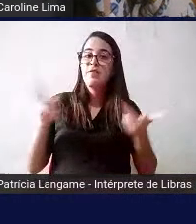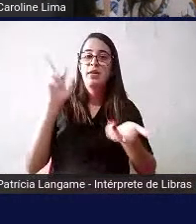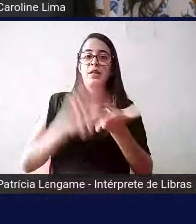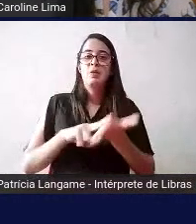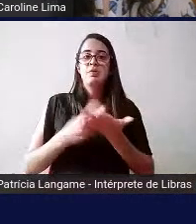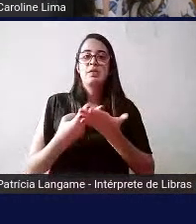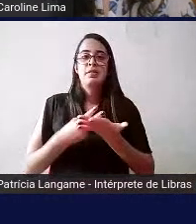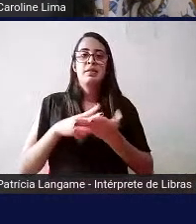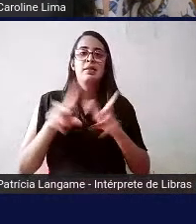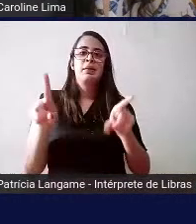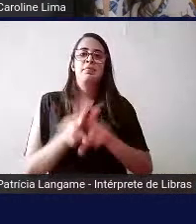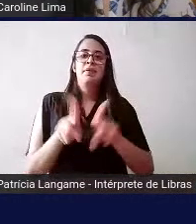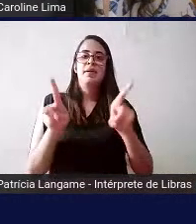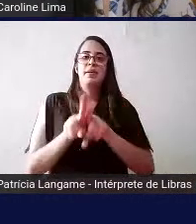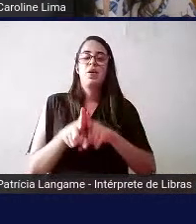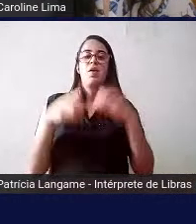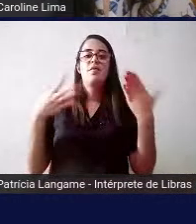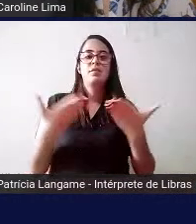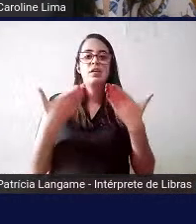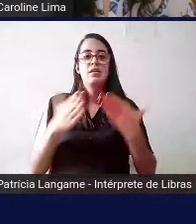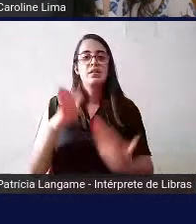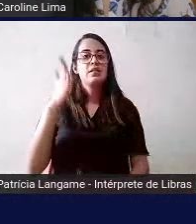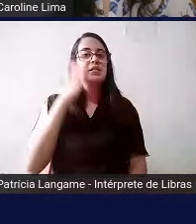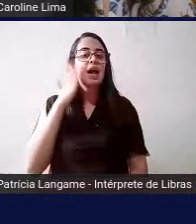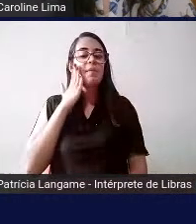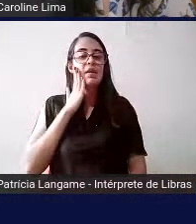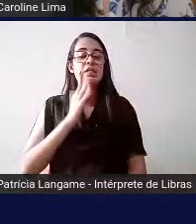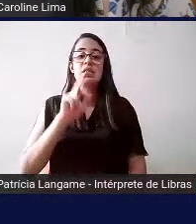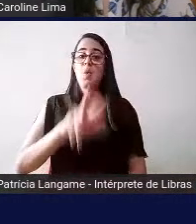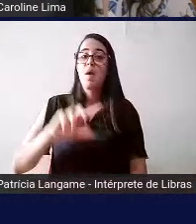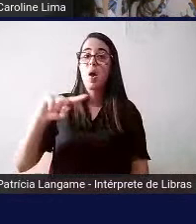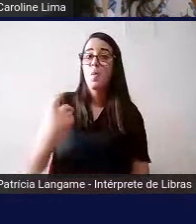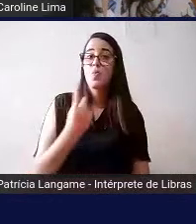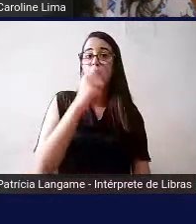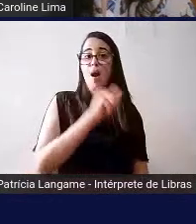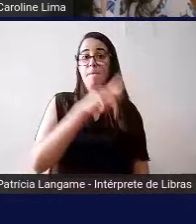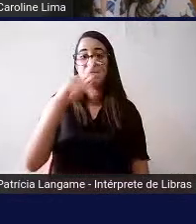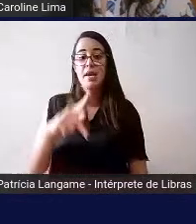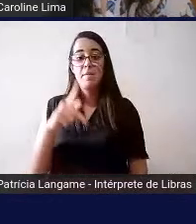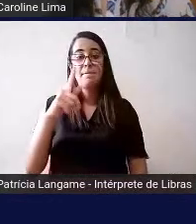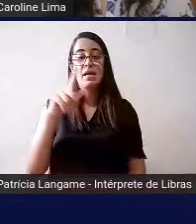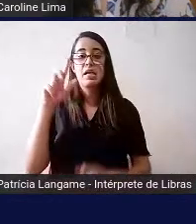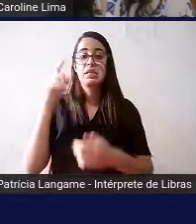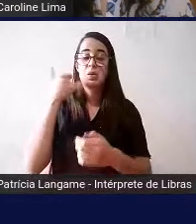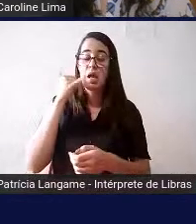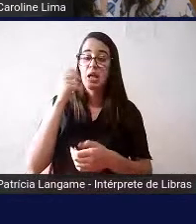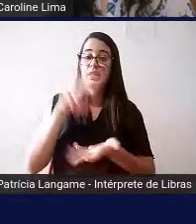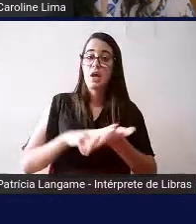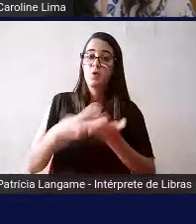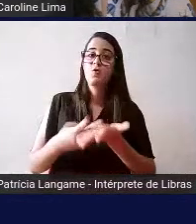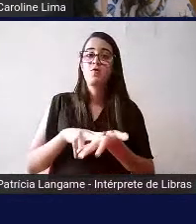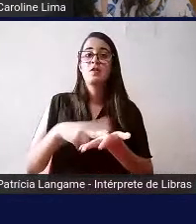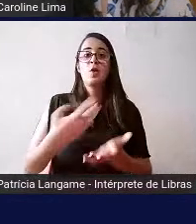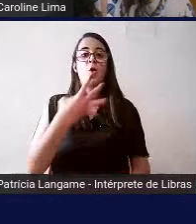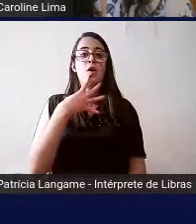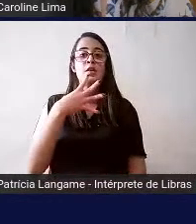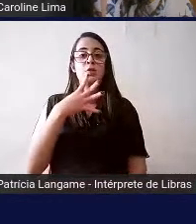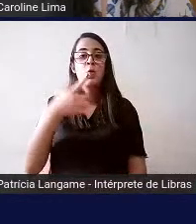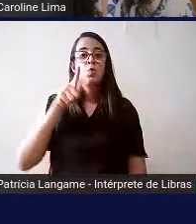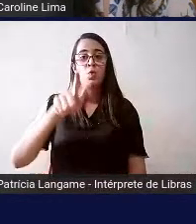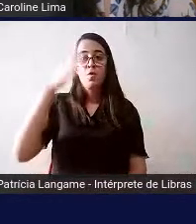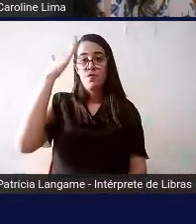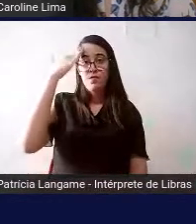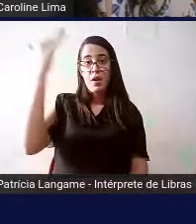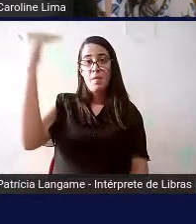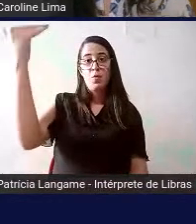agora vocês sabem que esse não é um único aplicativo pra celular que traduz vocês devem conhecer um outro que é bem famoso